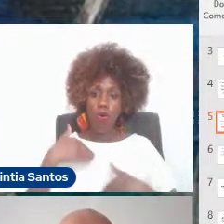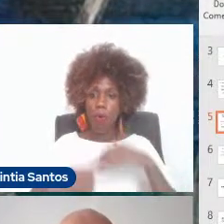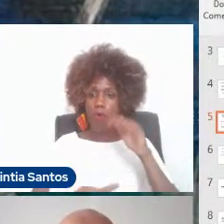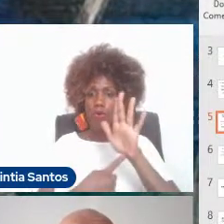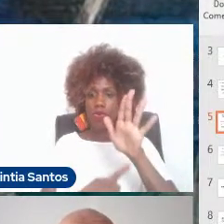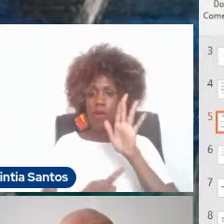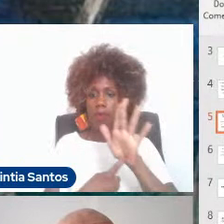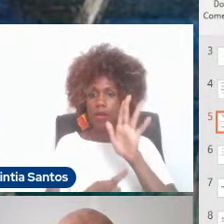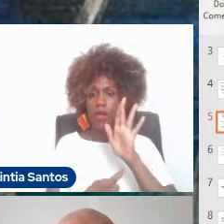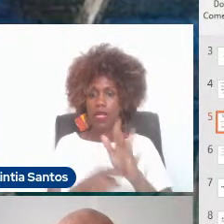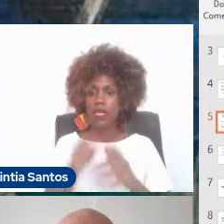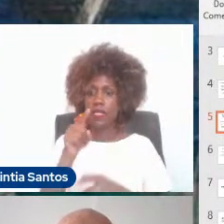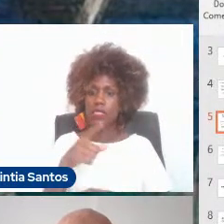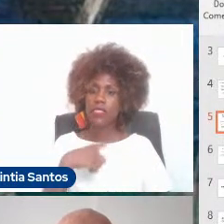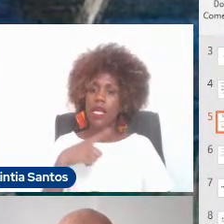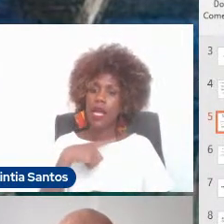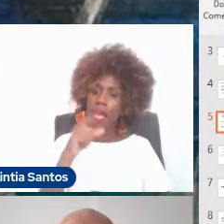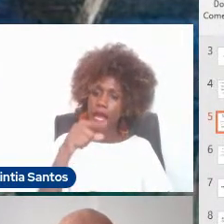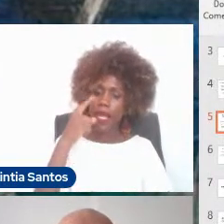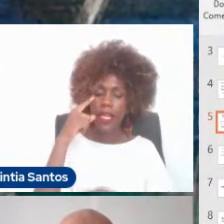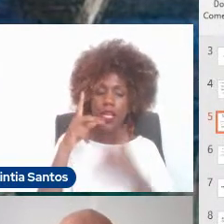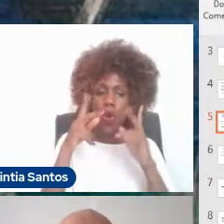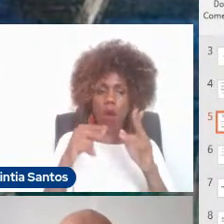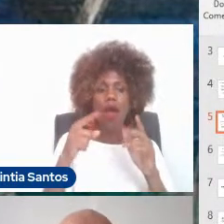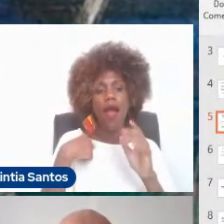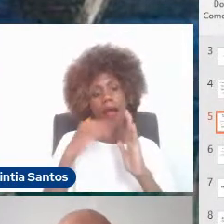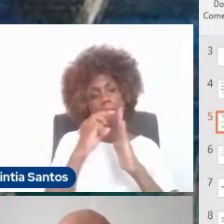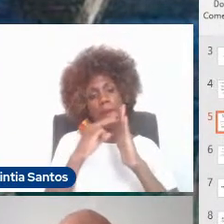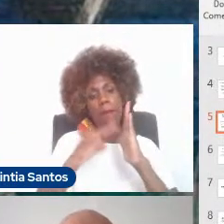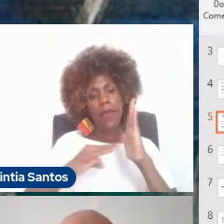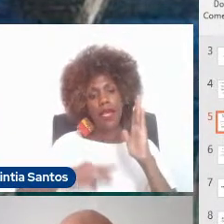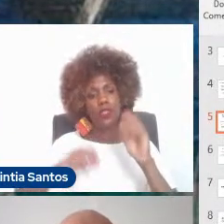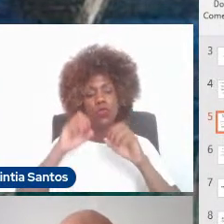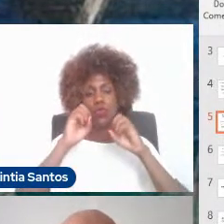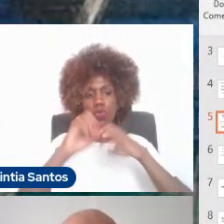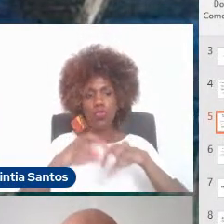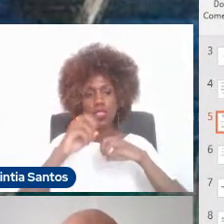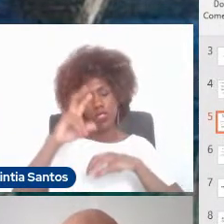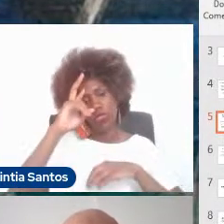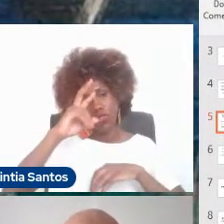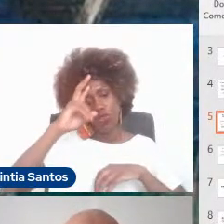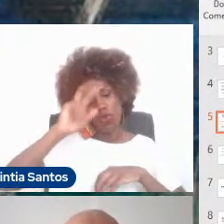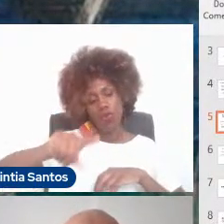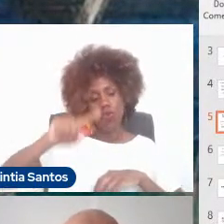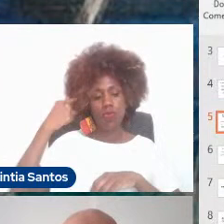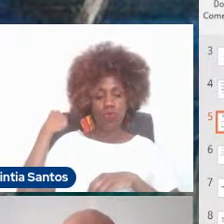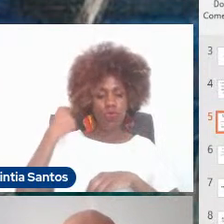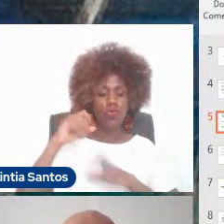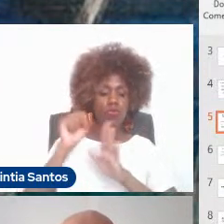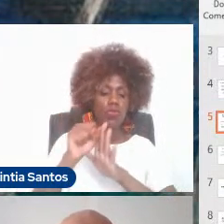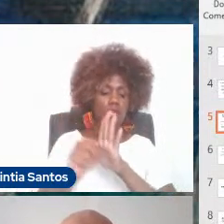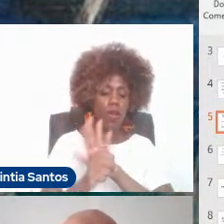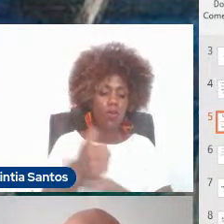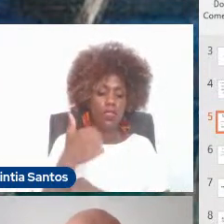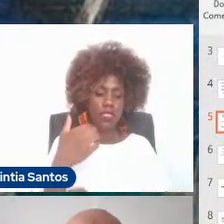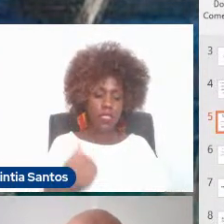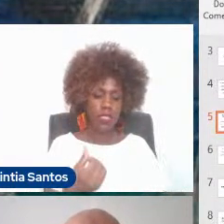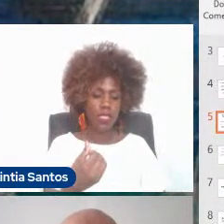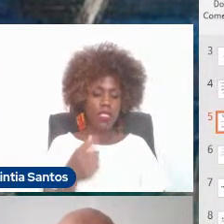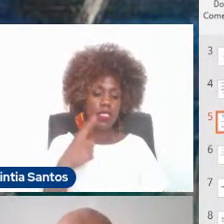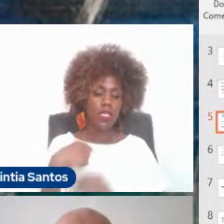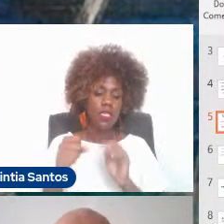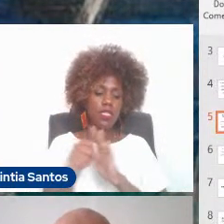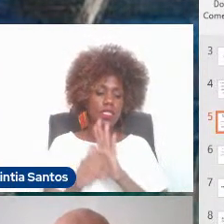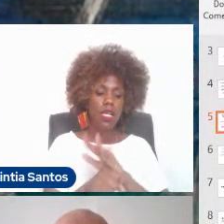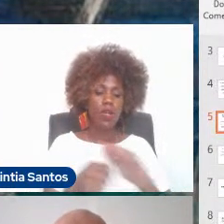a métodos de ensino históricos. a gente tem desde o século XVI, século XV, já